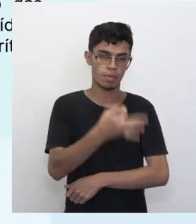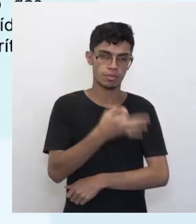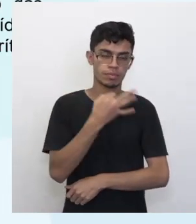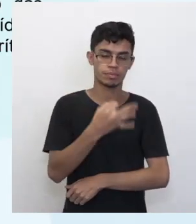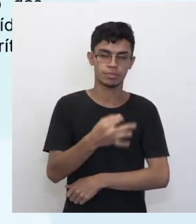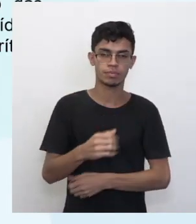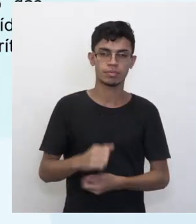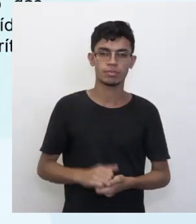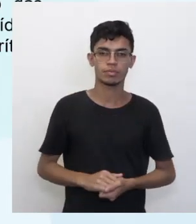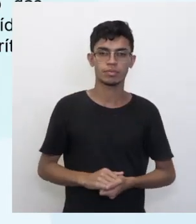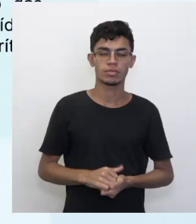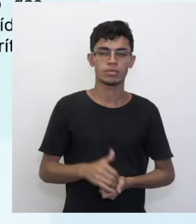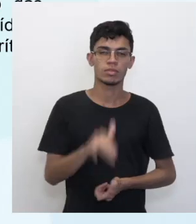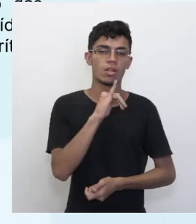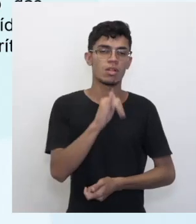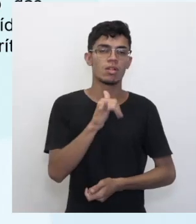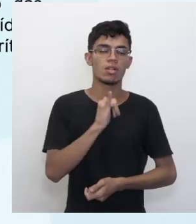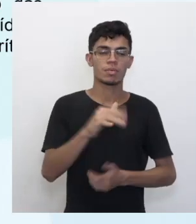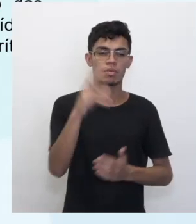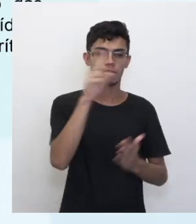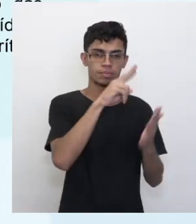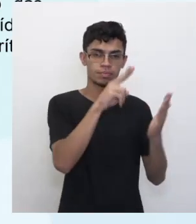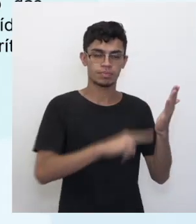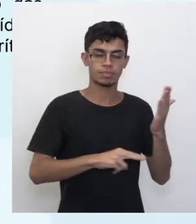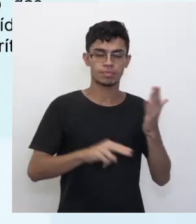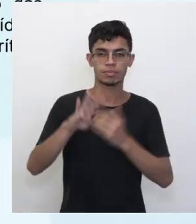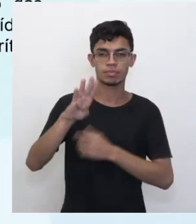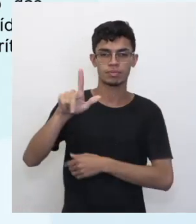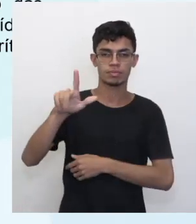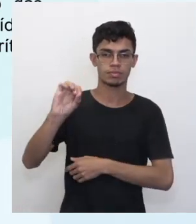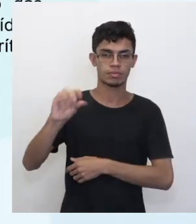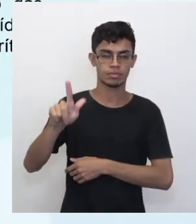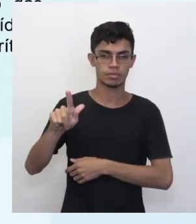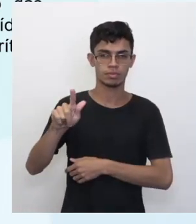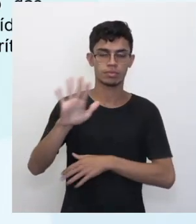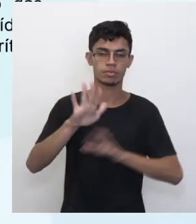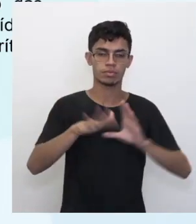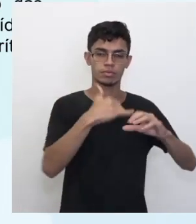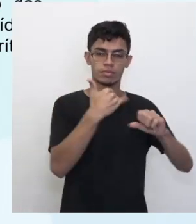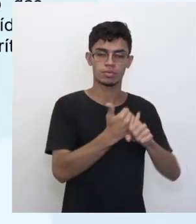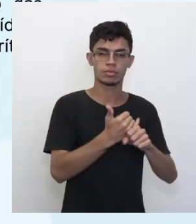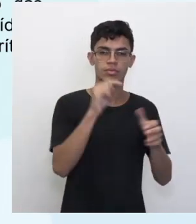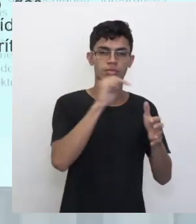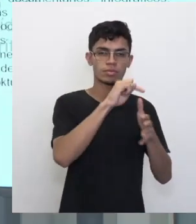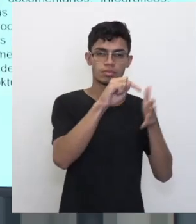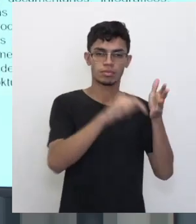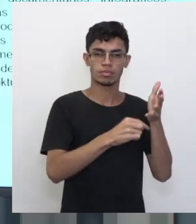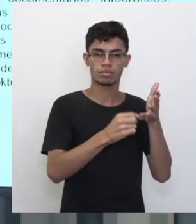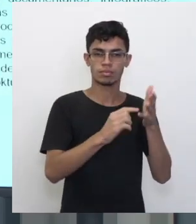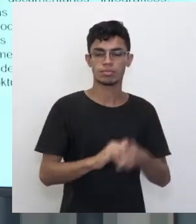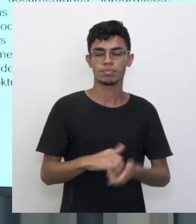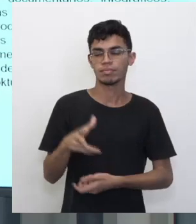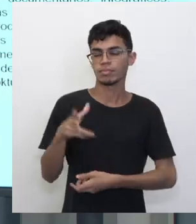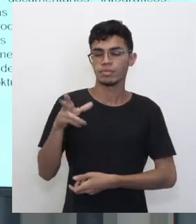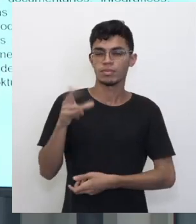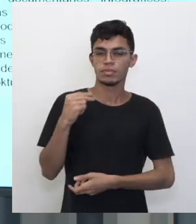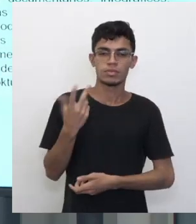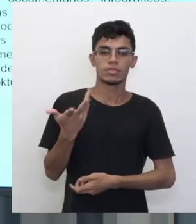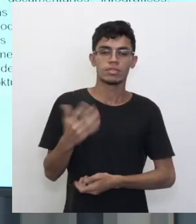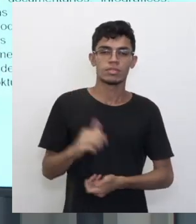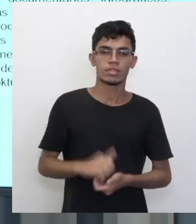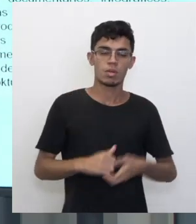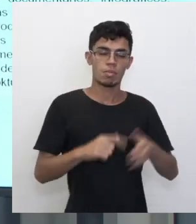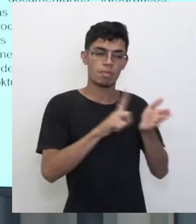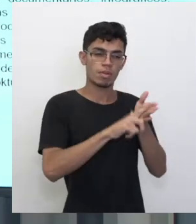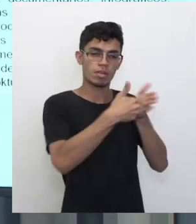editorialista ou articulista, leitor, blogueiro, booktuber, entre outros. Ufa! Essa habilidade é